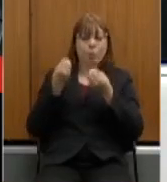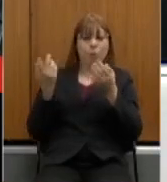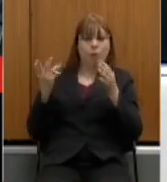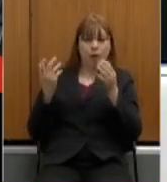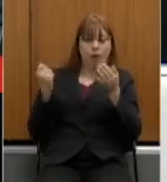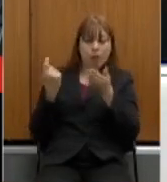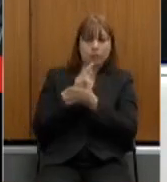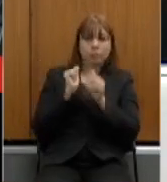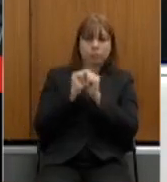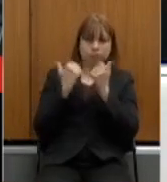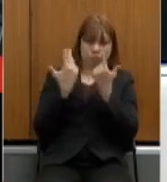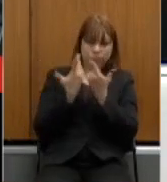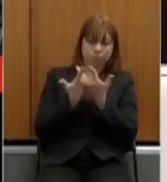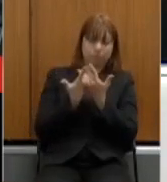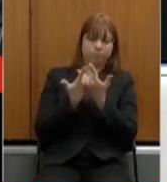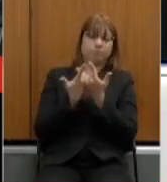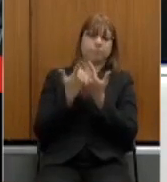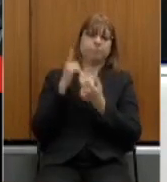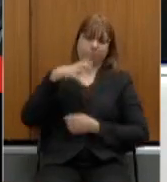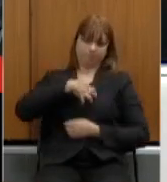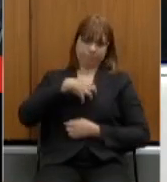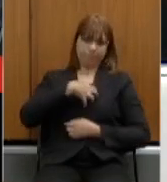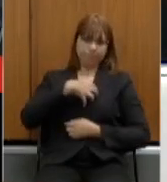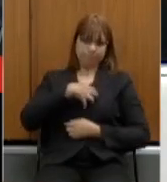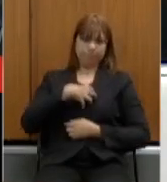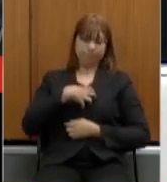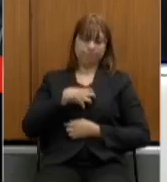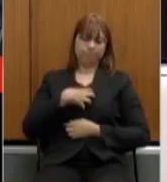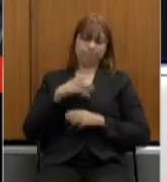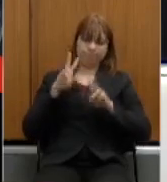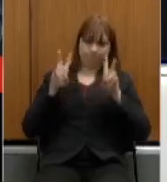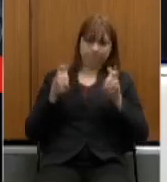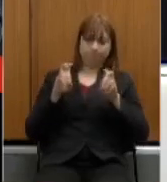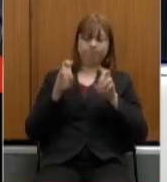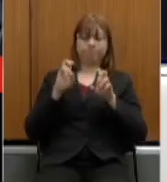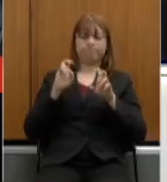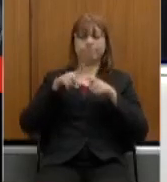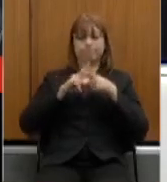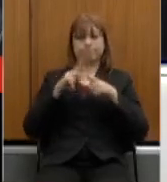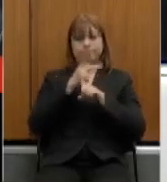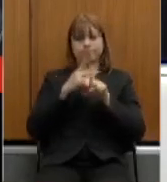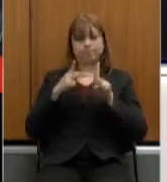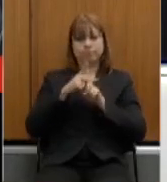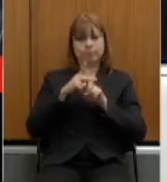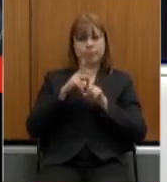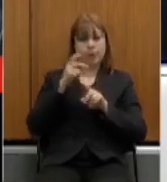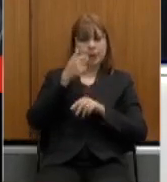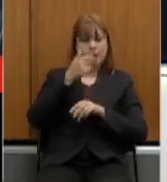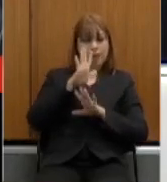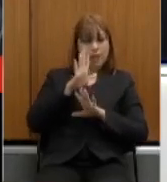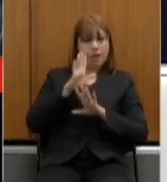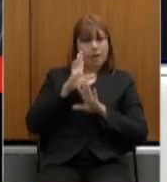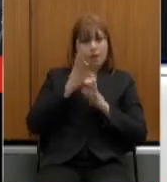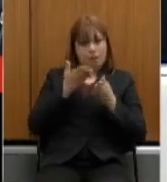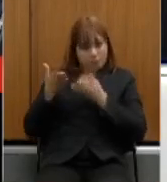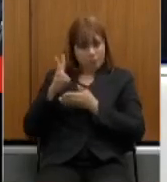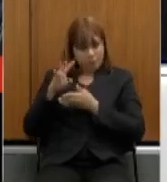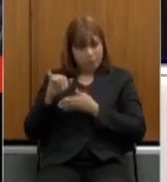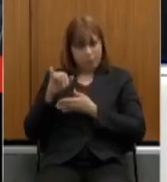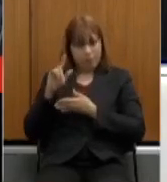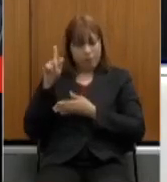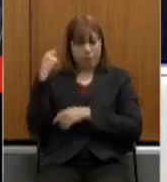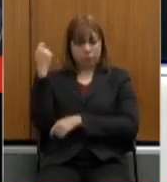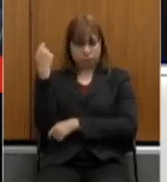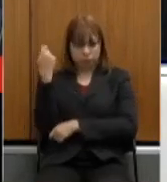antes de passarmos a palavra ao deputado Frederico Antunes lá do Rio Grande do Sul quero agradecer a presença